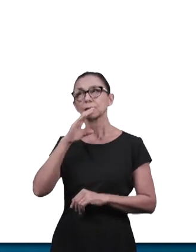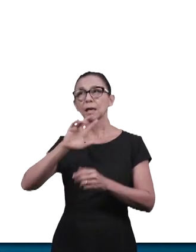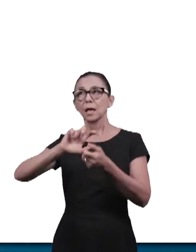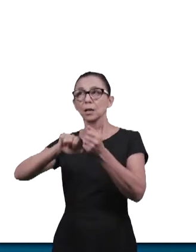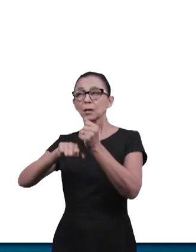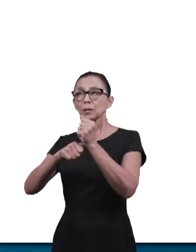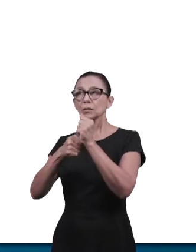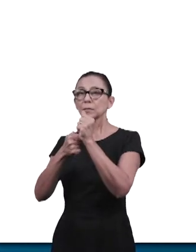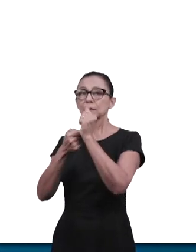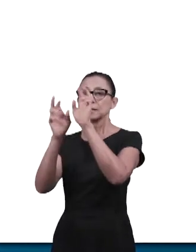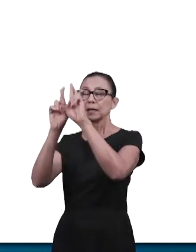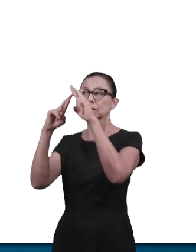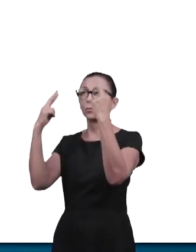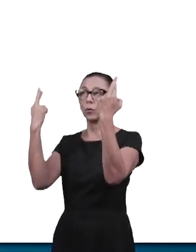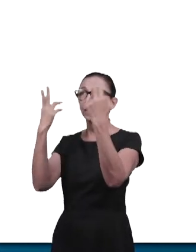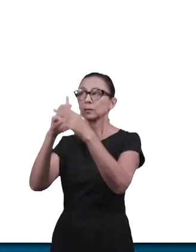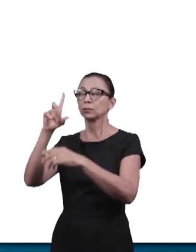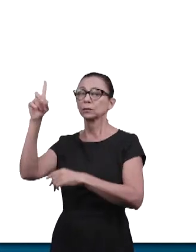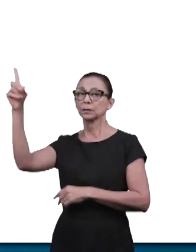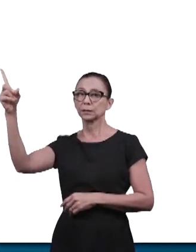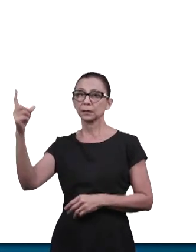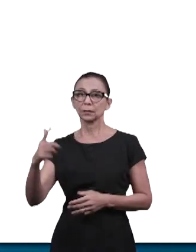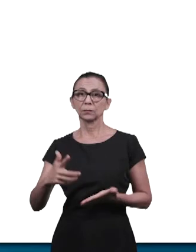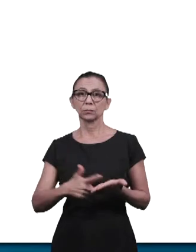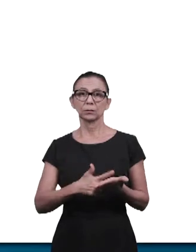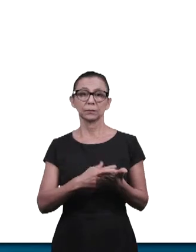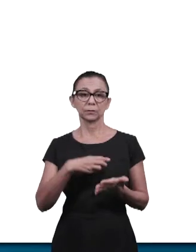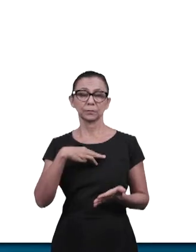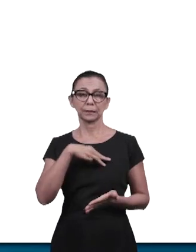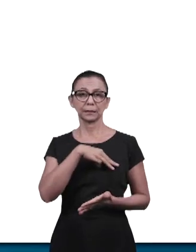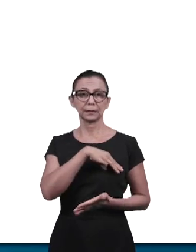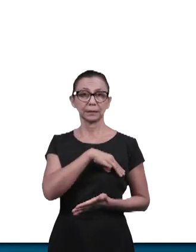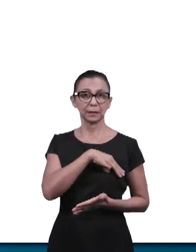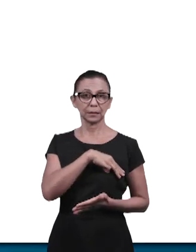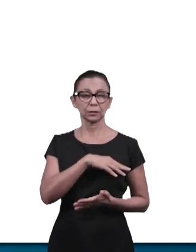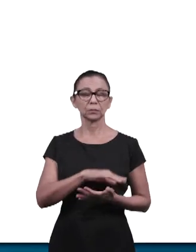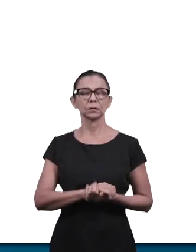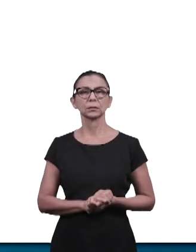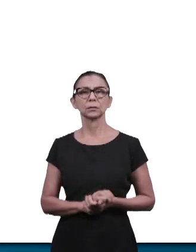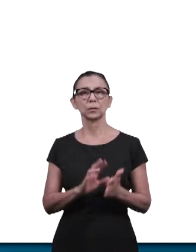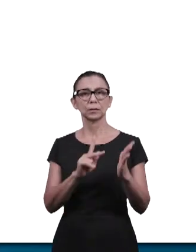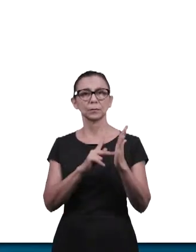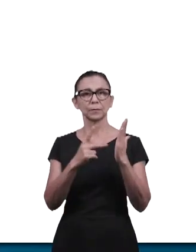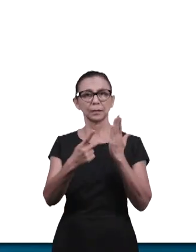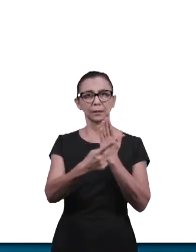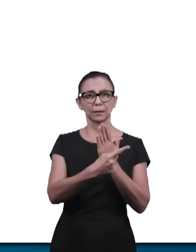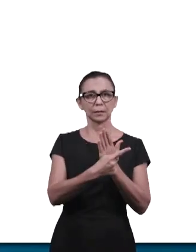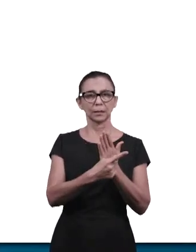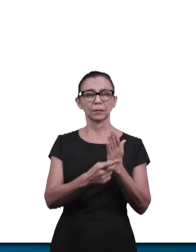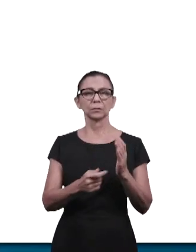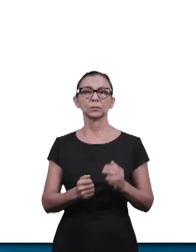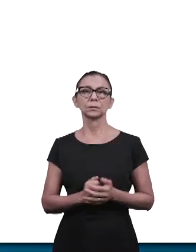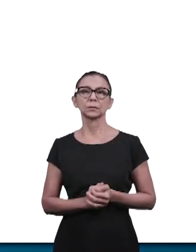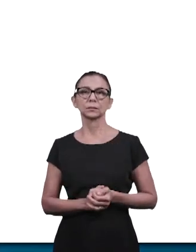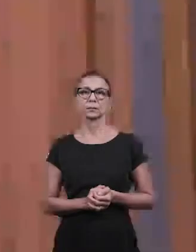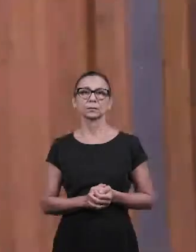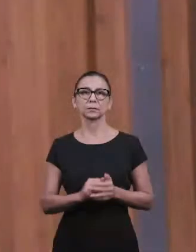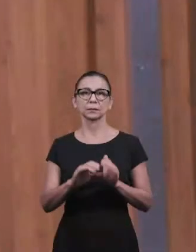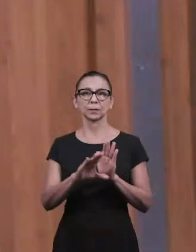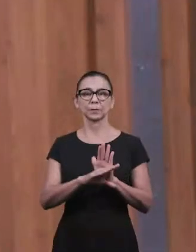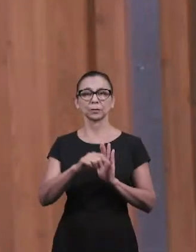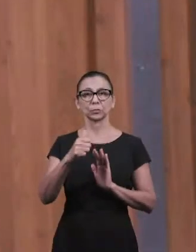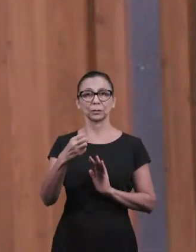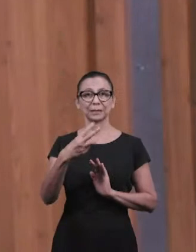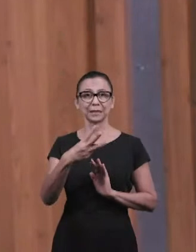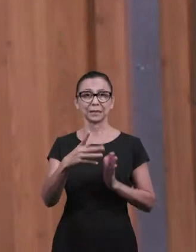do Reino dos Céus, conforme Mateus 13, verso 11. Então aqui agora o assunto é sobre as parábolas de Mateus capítulo 13.